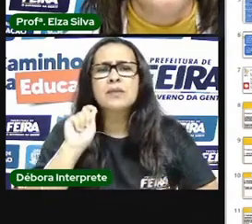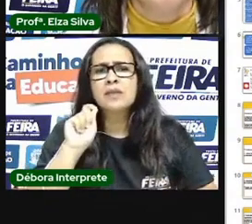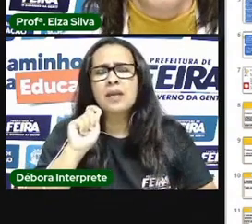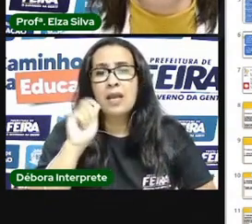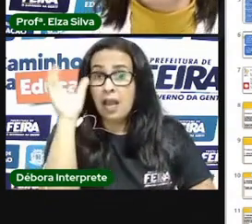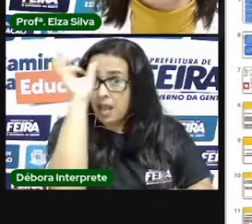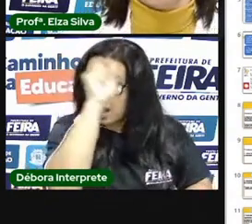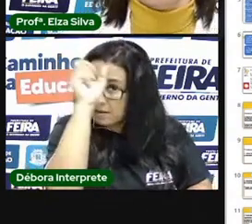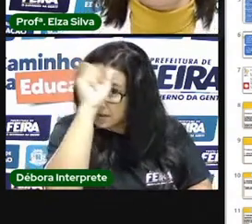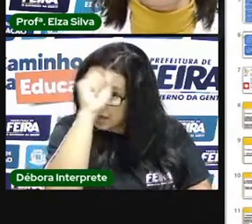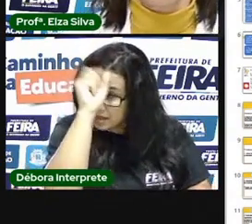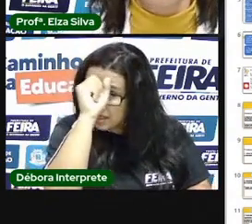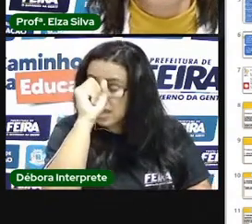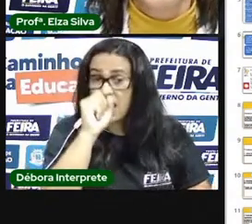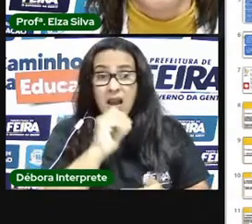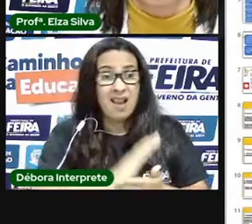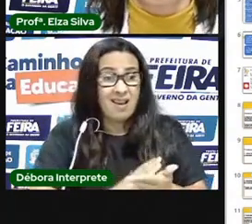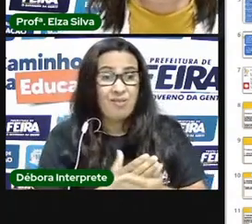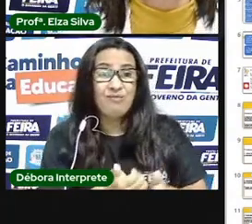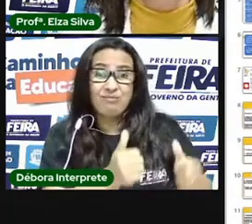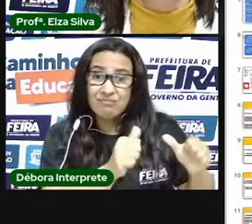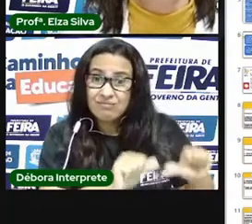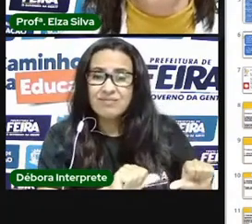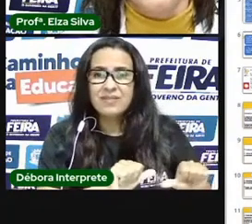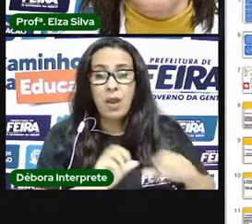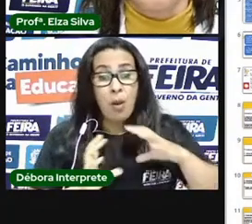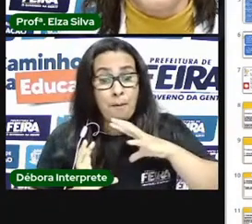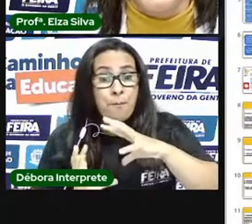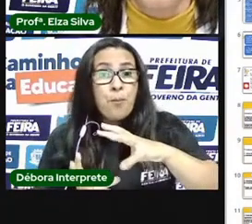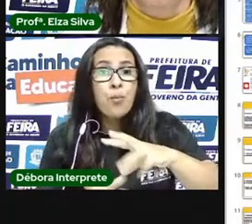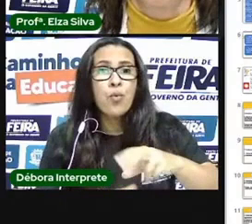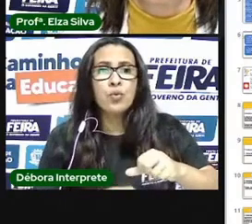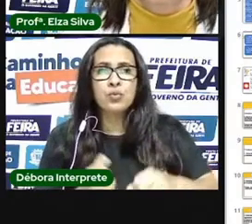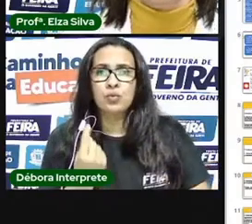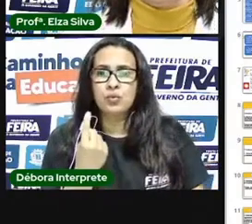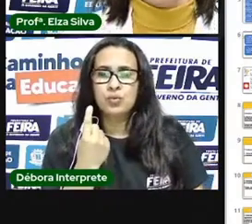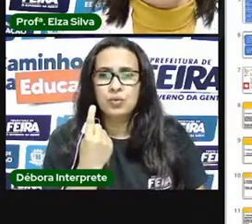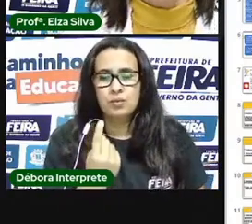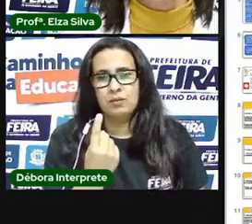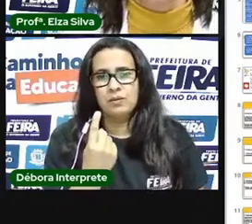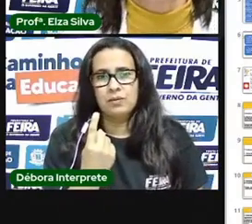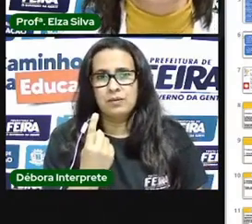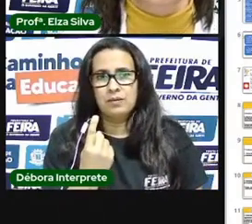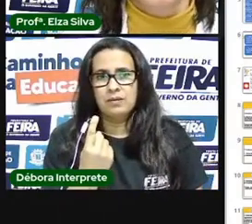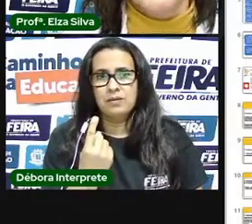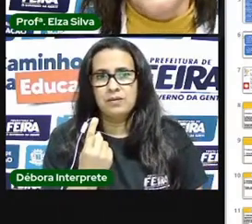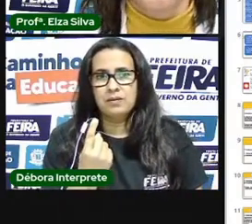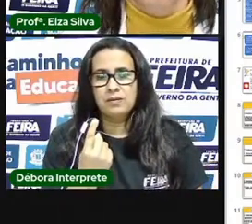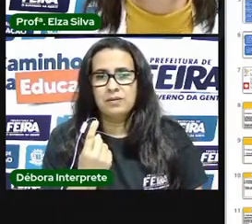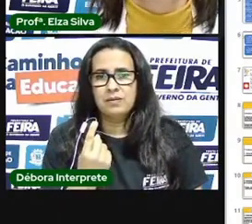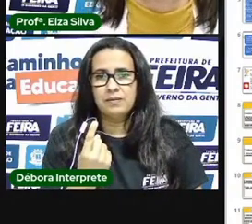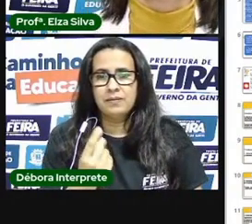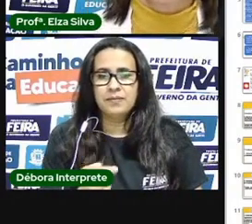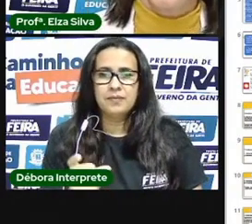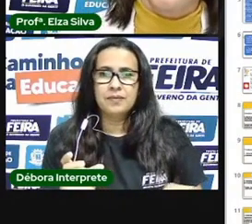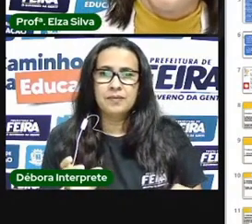inteiro é um só. Um só. Que o mundo inteiro é um só. Assim nos diz a canção.